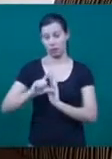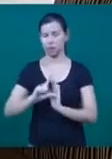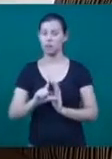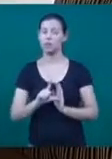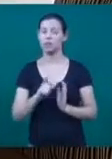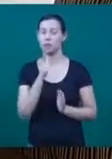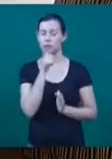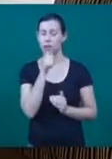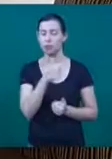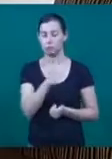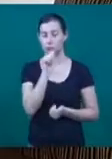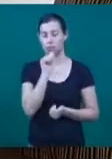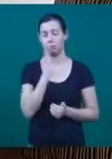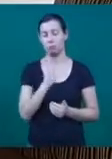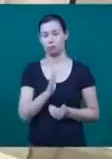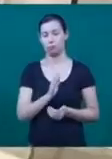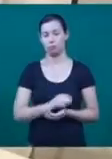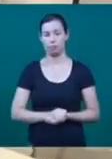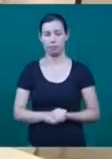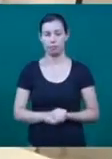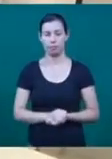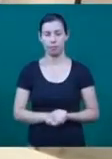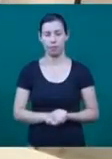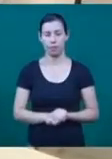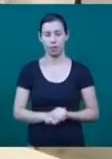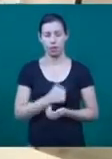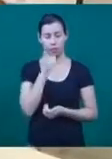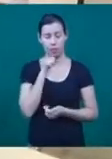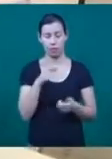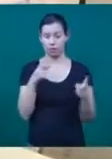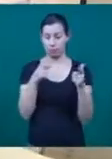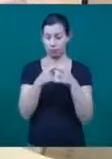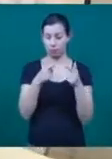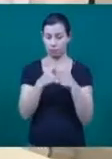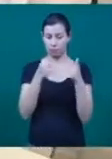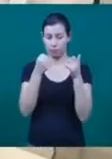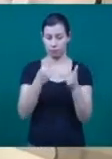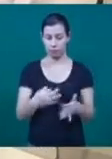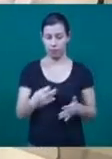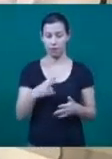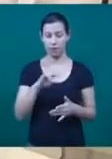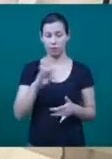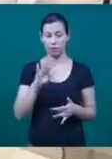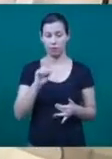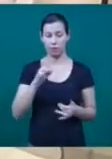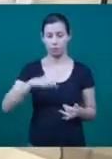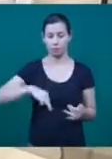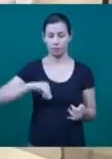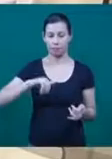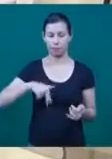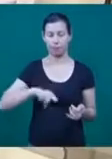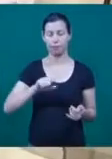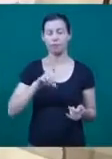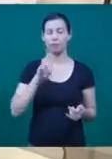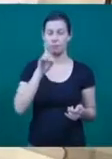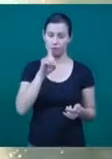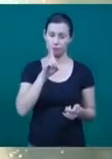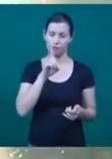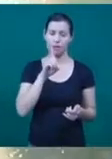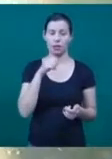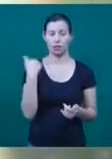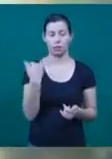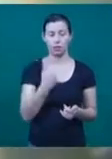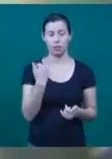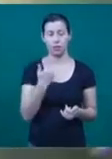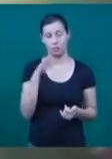então não tinha dificuldade nenhuma quanto a isso. Para a neurologista, a ingestão de vitamina D tem fundamento, já que a esclerose